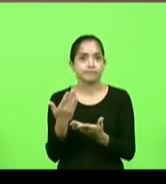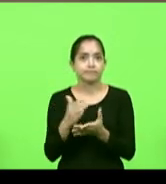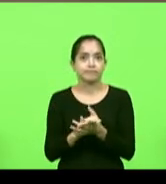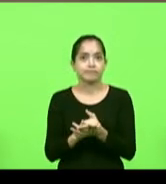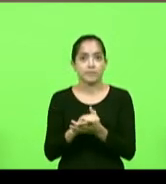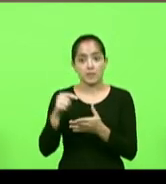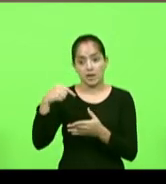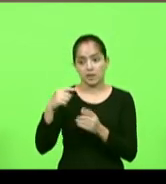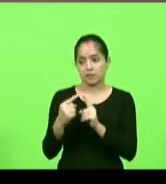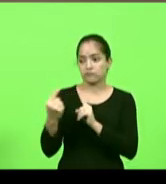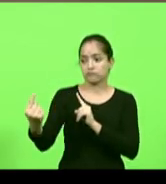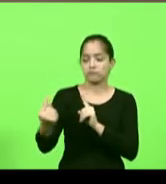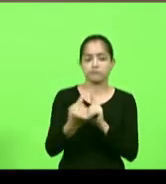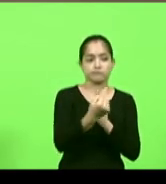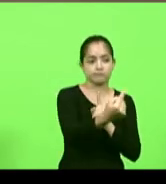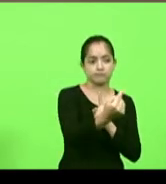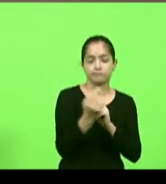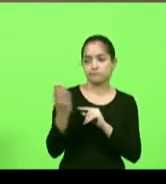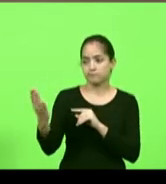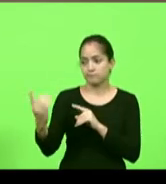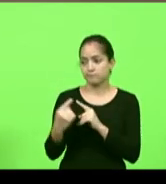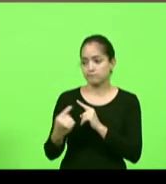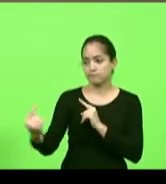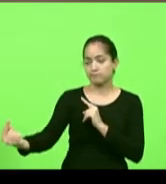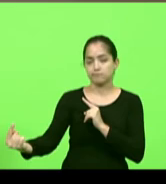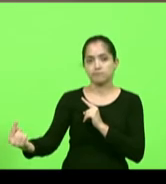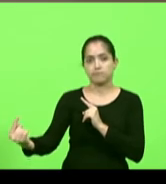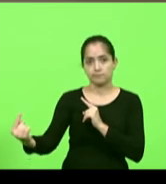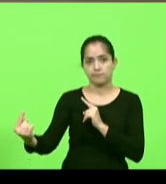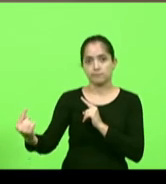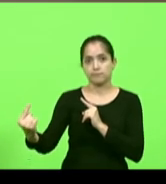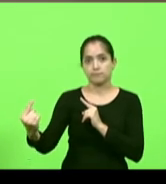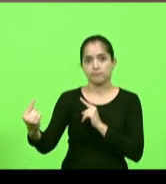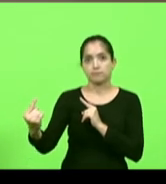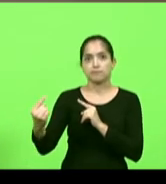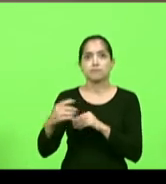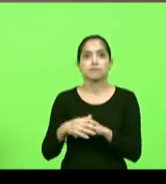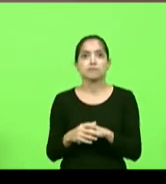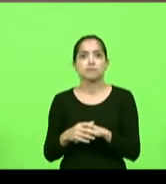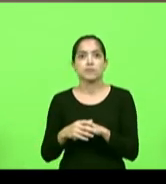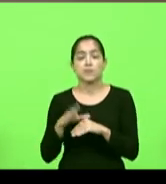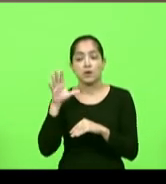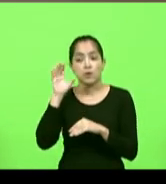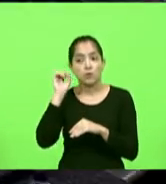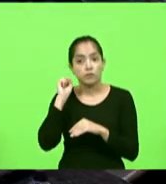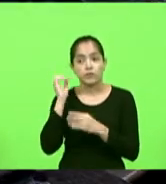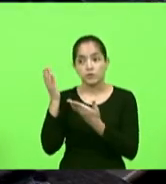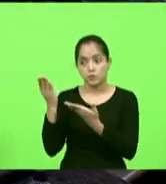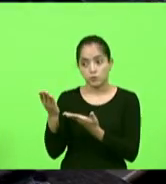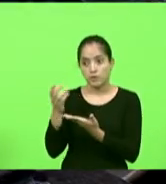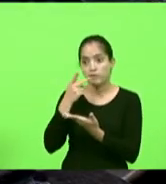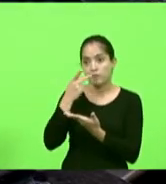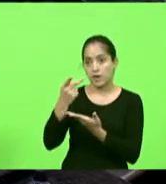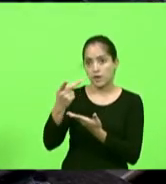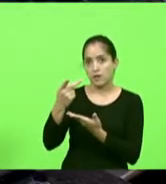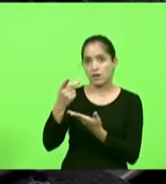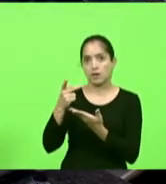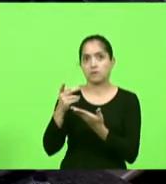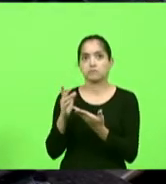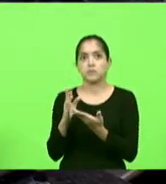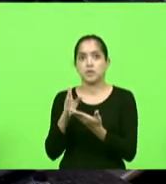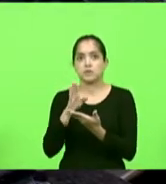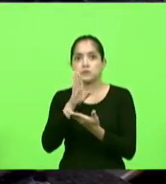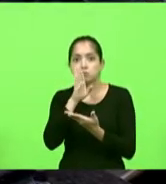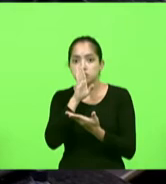estamos aqui eu deputado Sérgio Motto um metro e meio de máscara ouvindo uma pessoa falar sem falar sem se manifestar sem